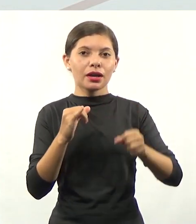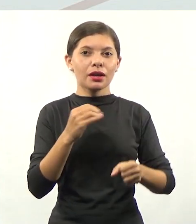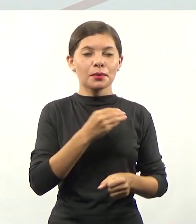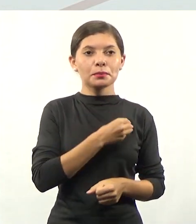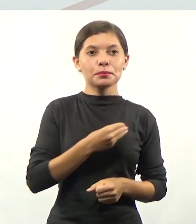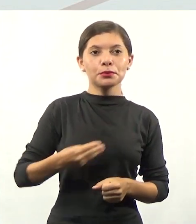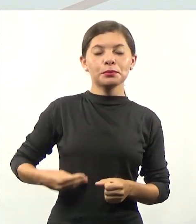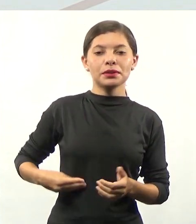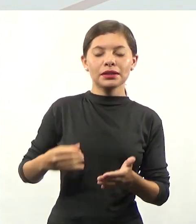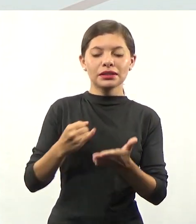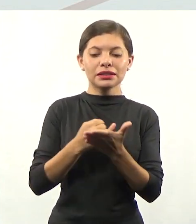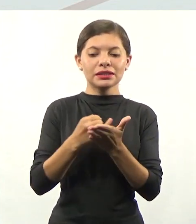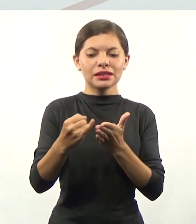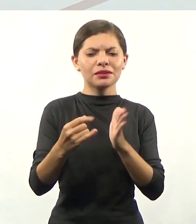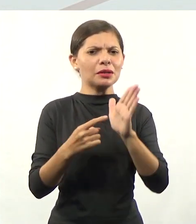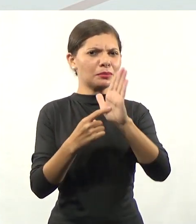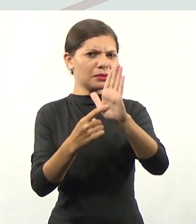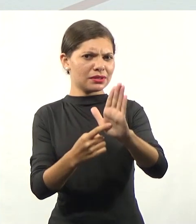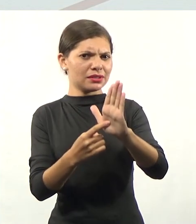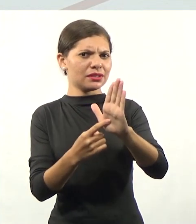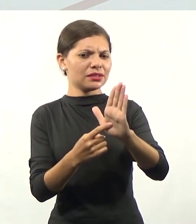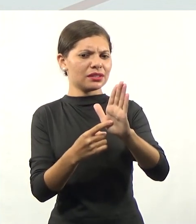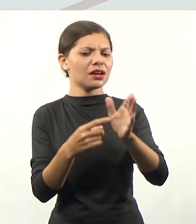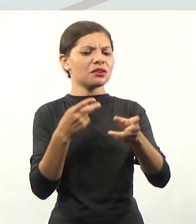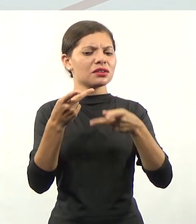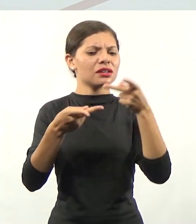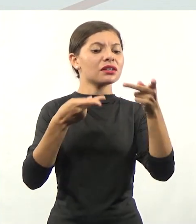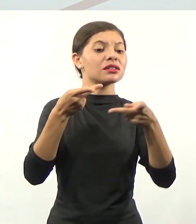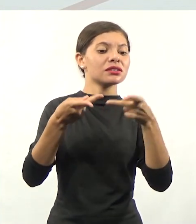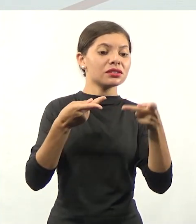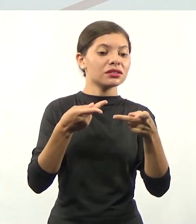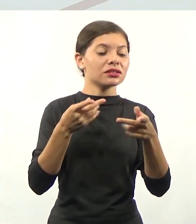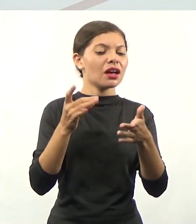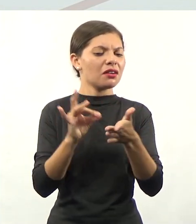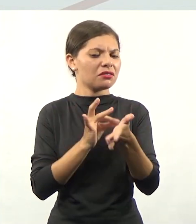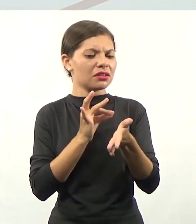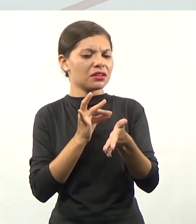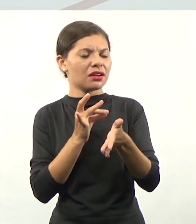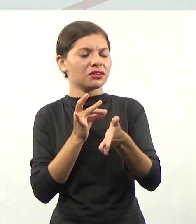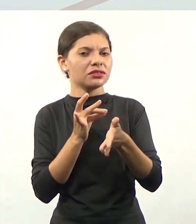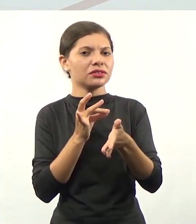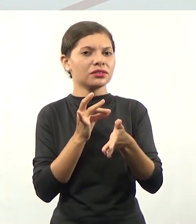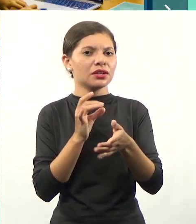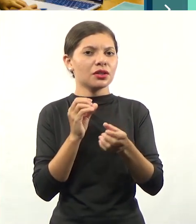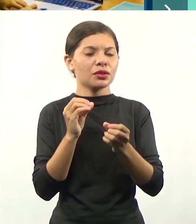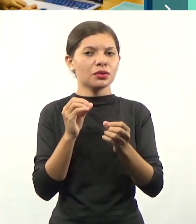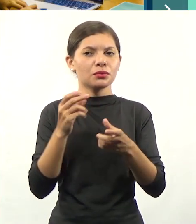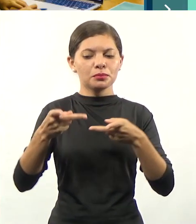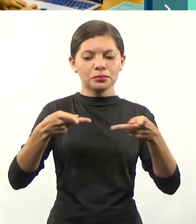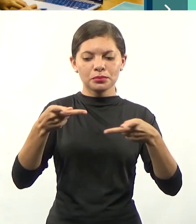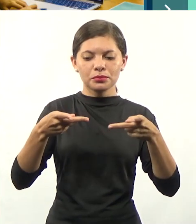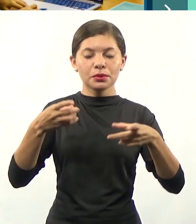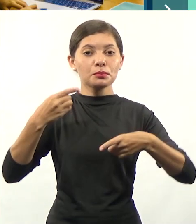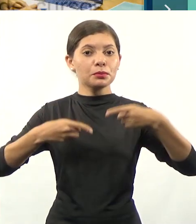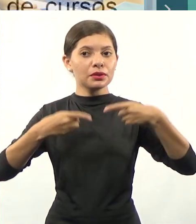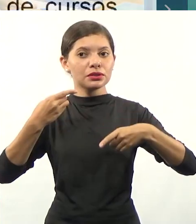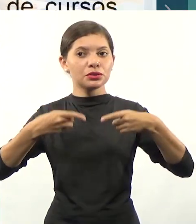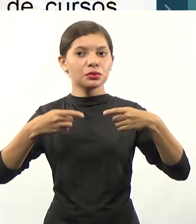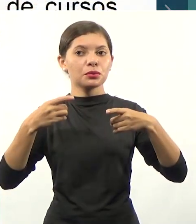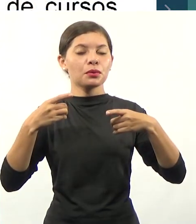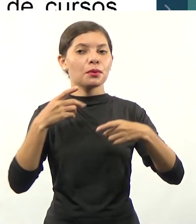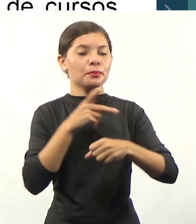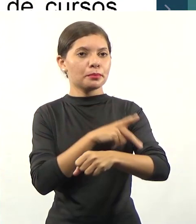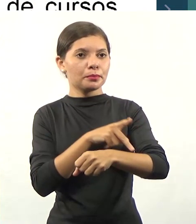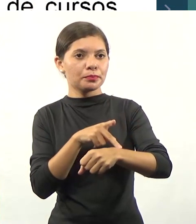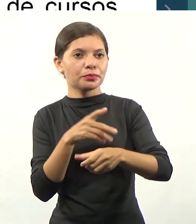se ele apresenta as condições que ele diz que apresentaria no projeto político-pedagógico. E onde você pode saber